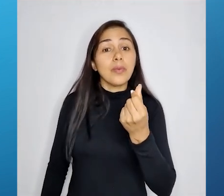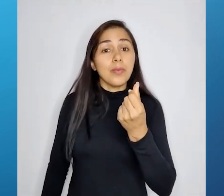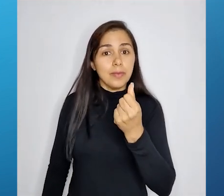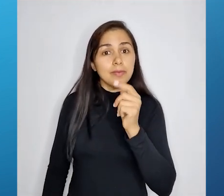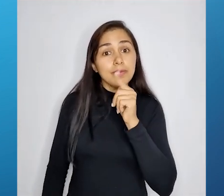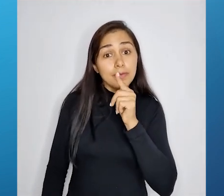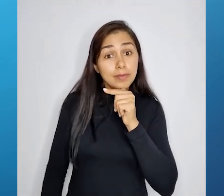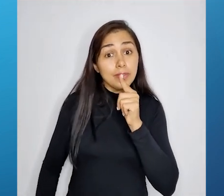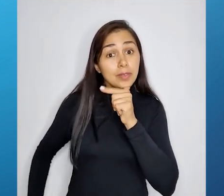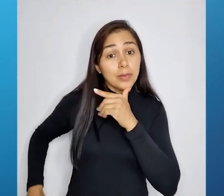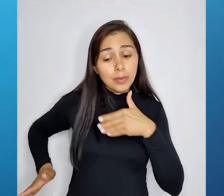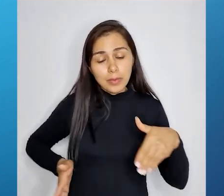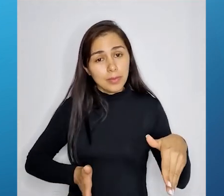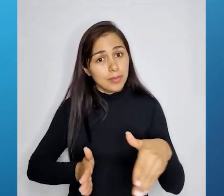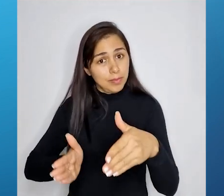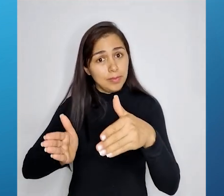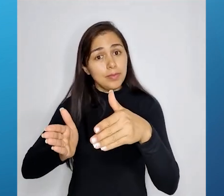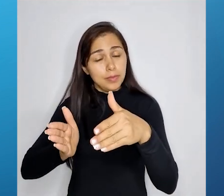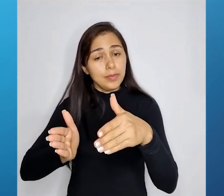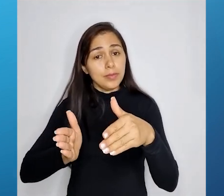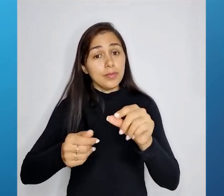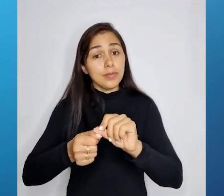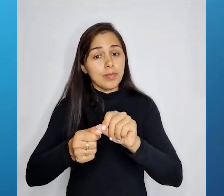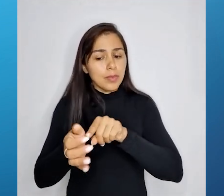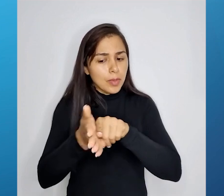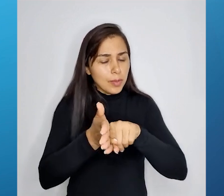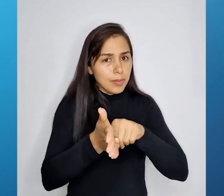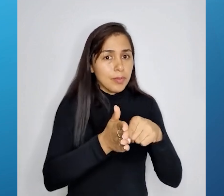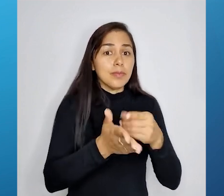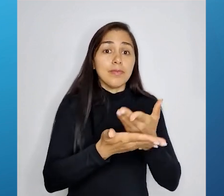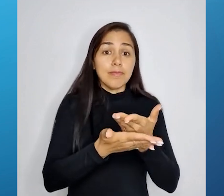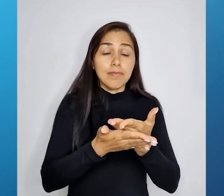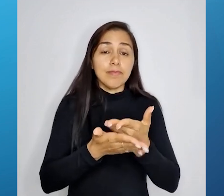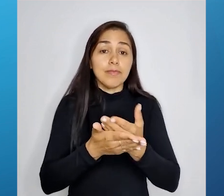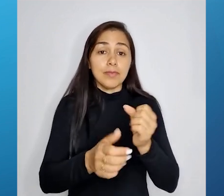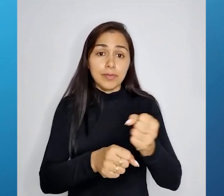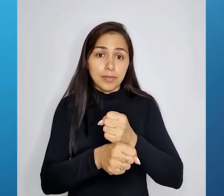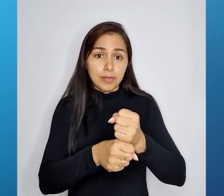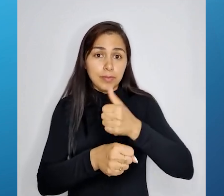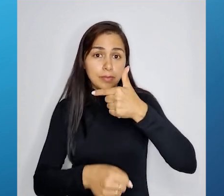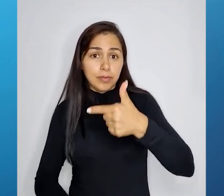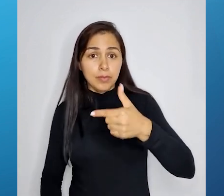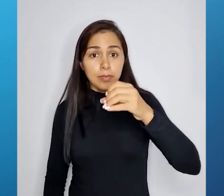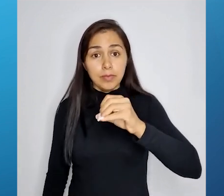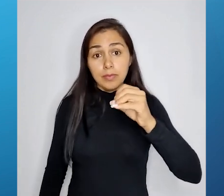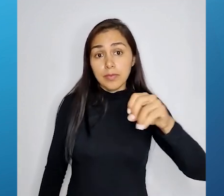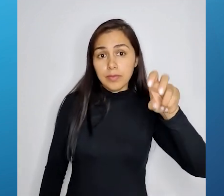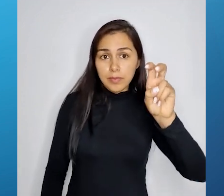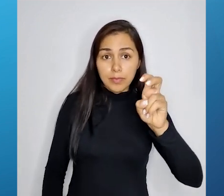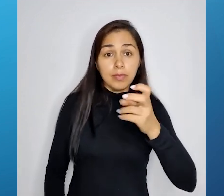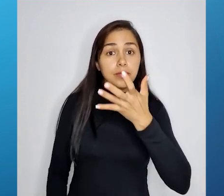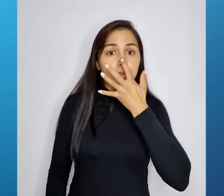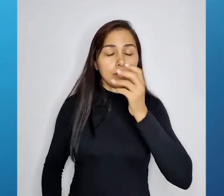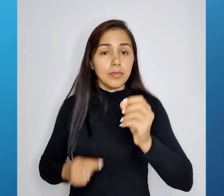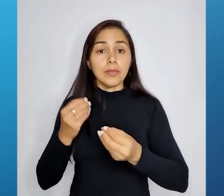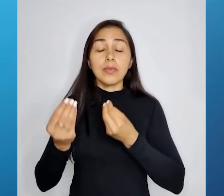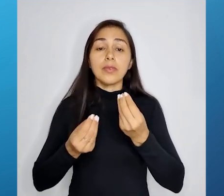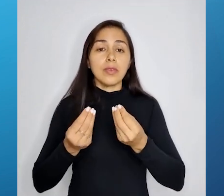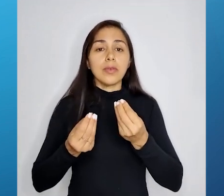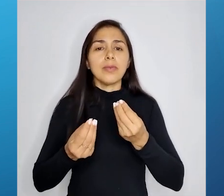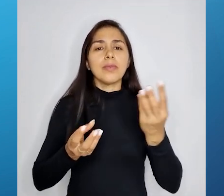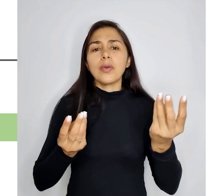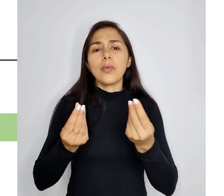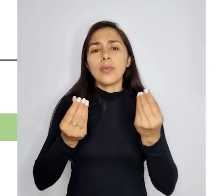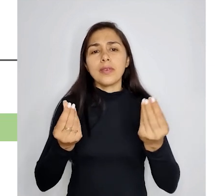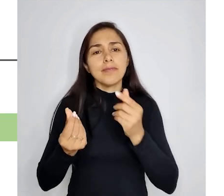relacionada, foi feito esse estudo em 2005. Então, observem aqui. Nós temos como que está